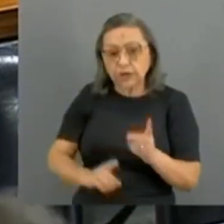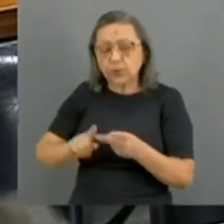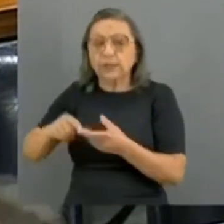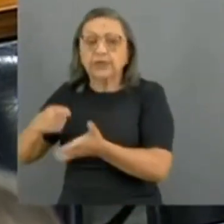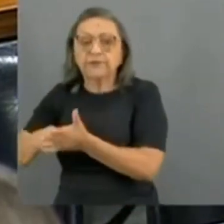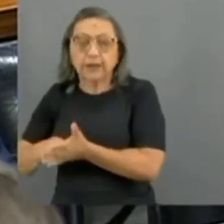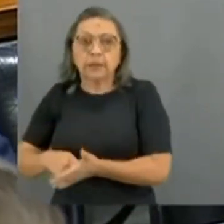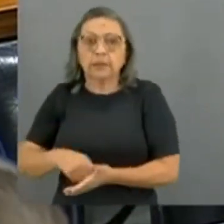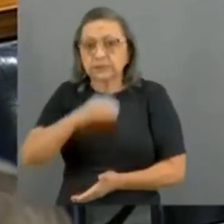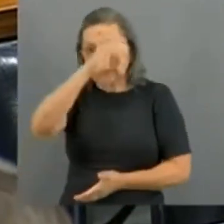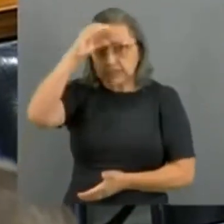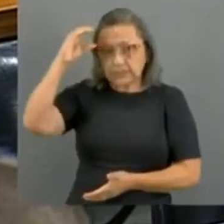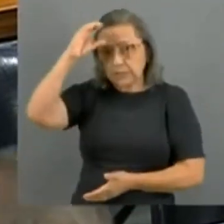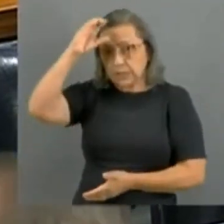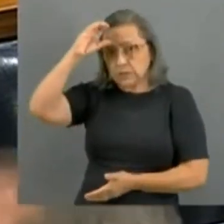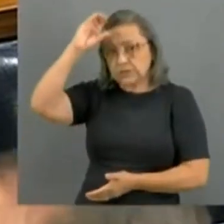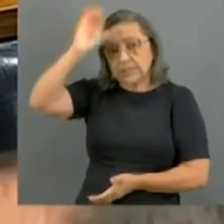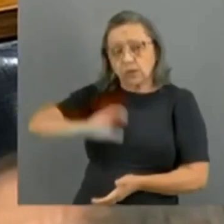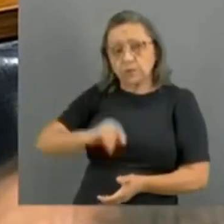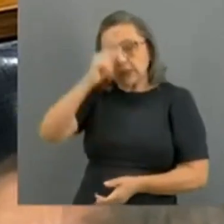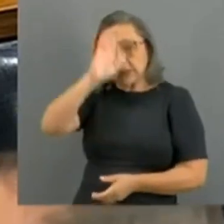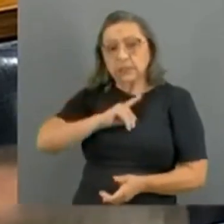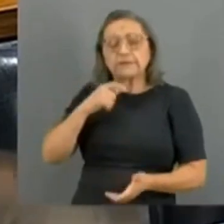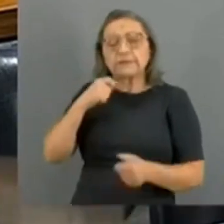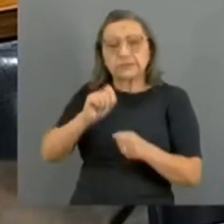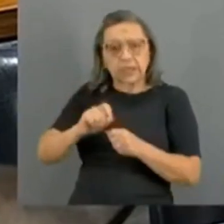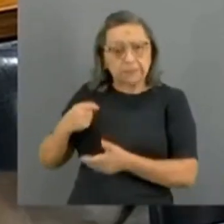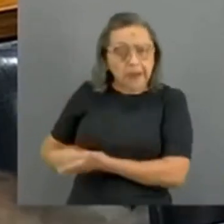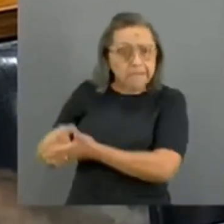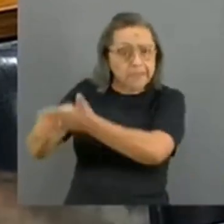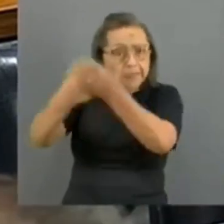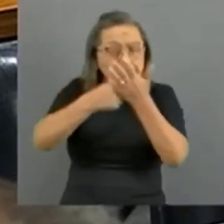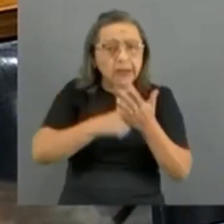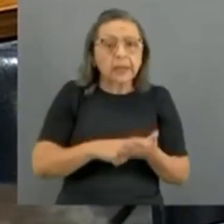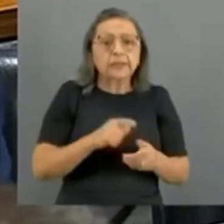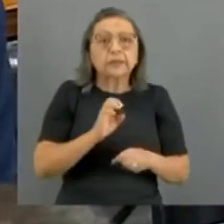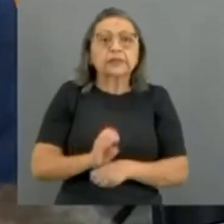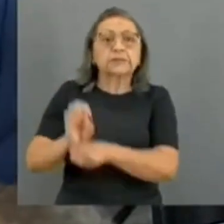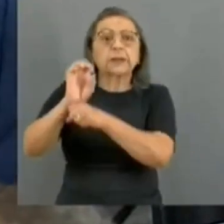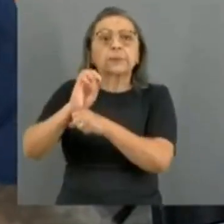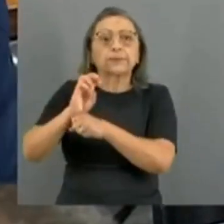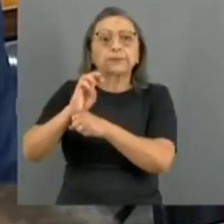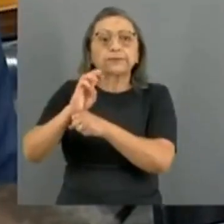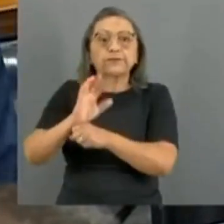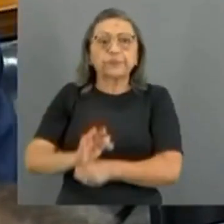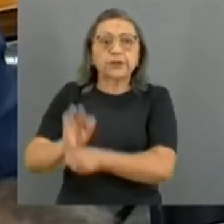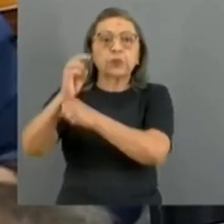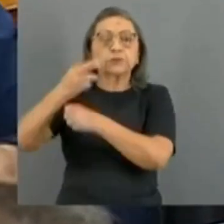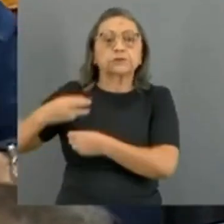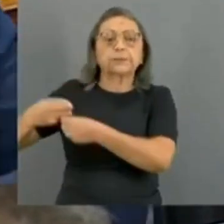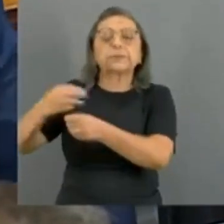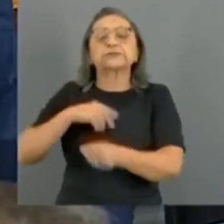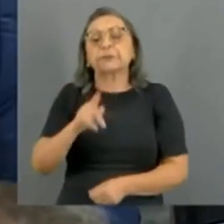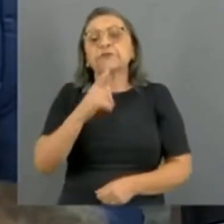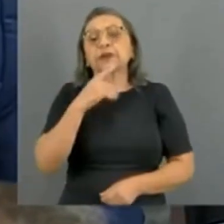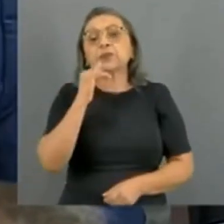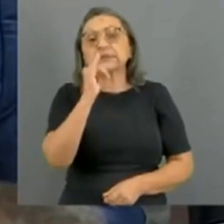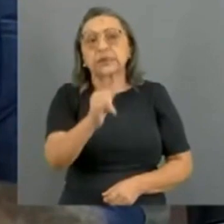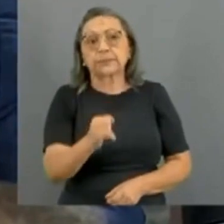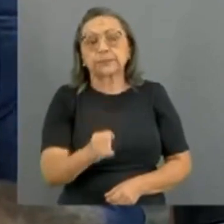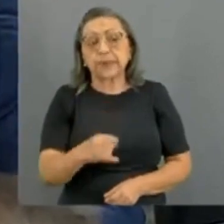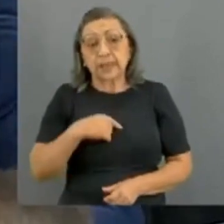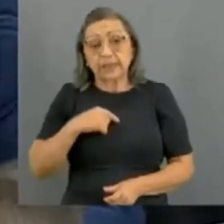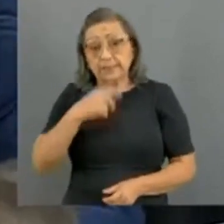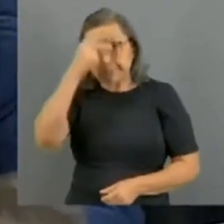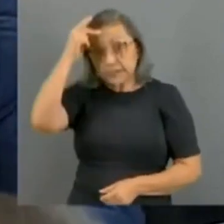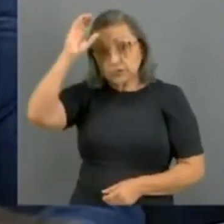brasileiro tem que fazer os deveres dele na esfera federal, municipal e estadual. Eu sempre conto o exemplo que o cidadão brasileiro, que ele não paga o IPVA